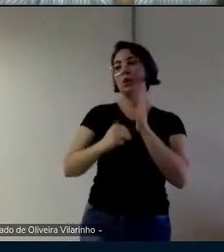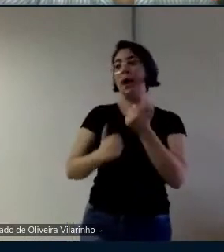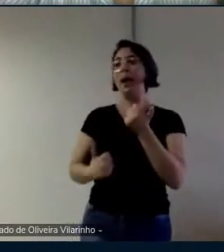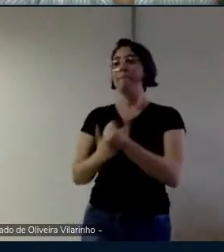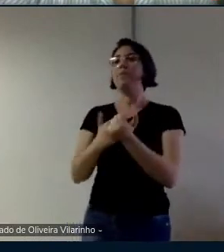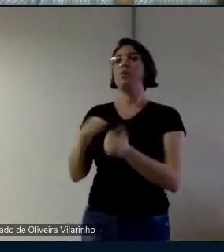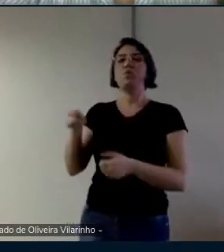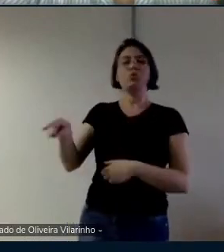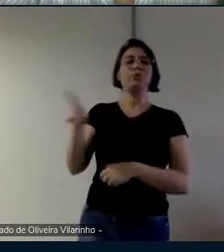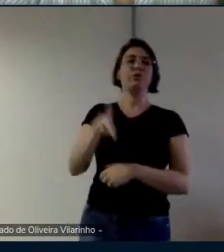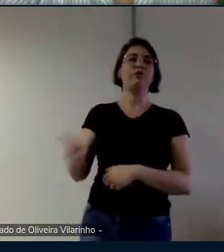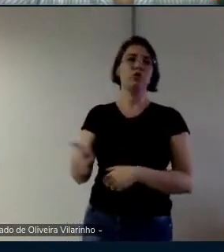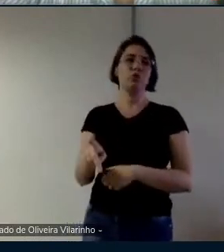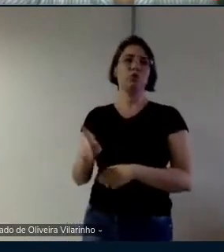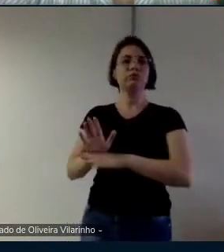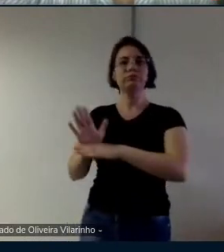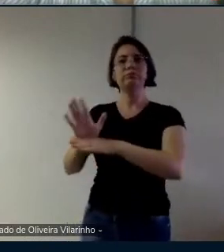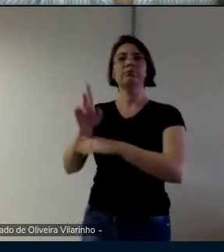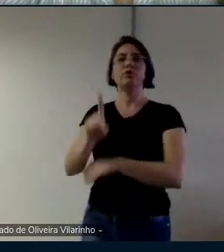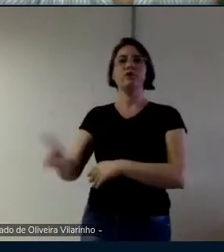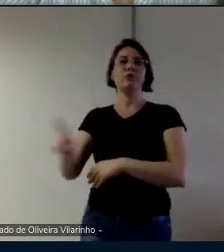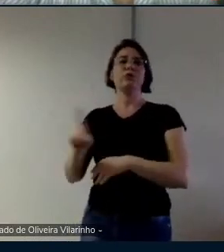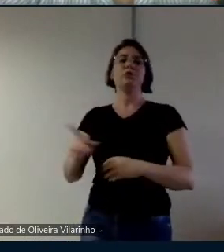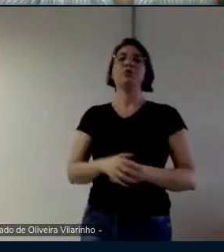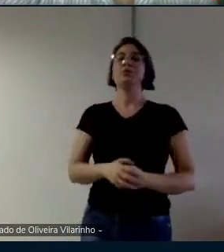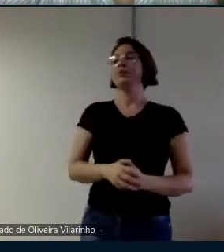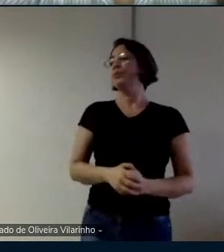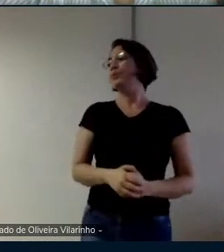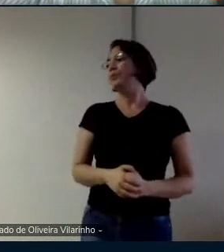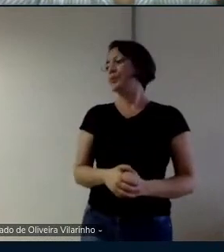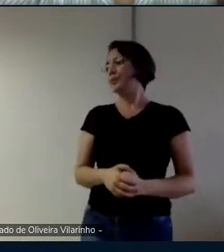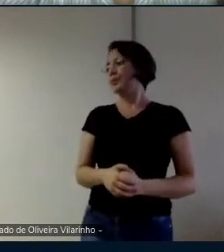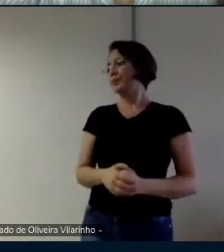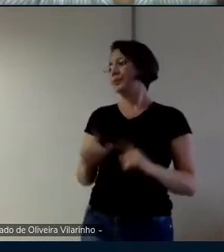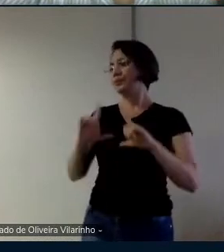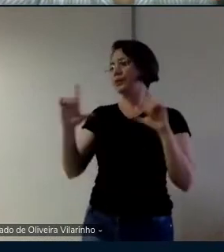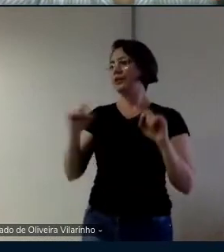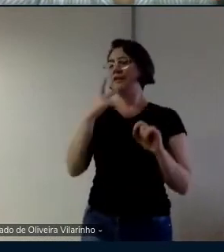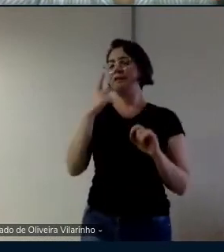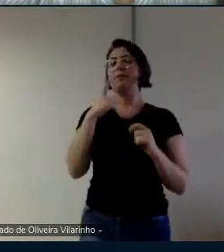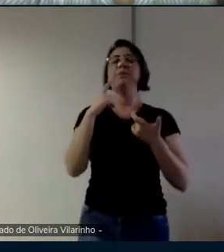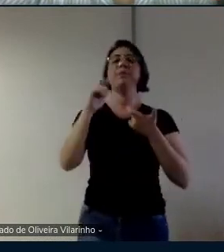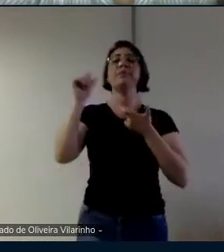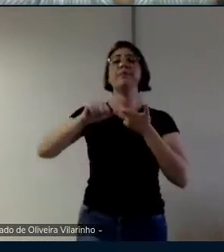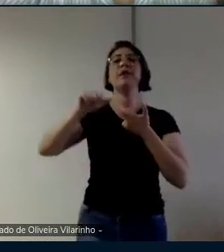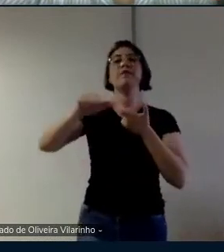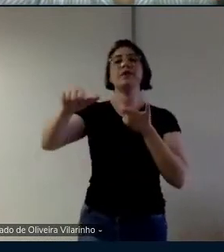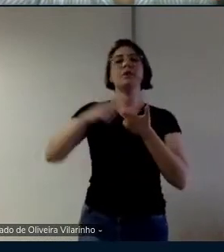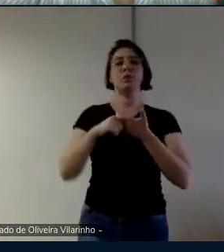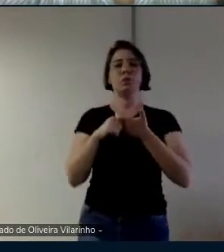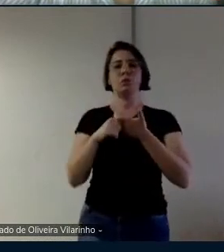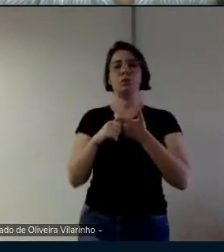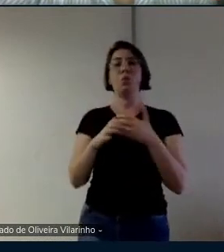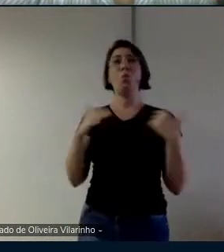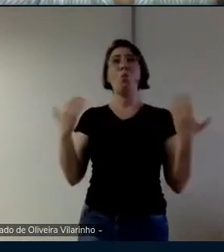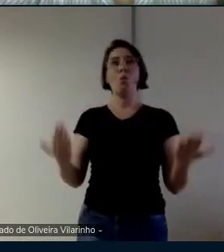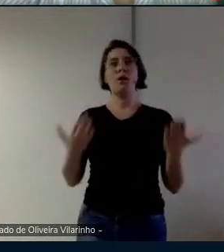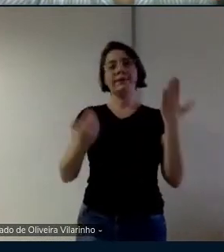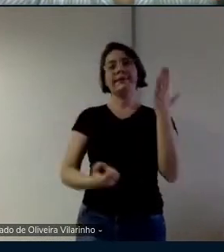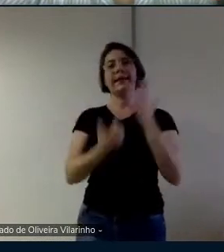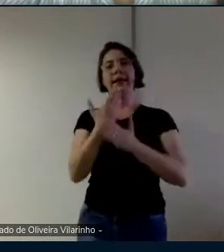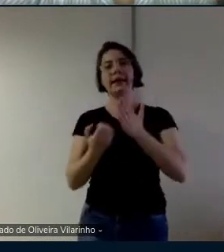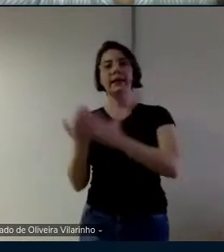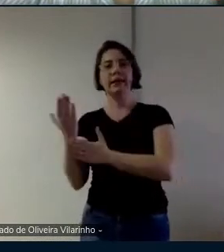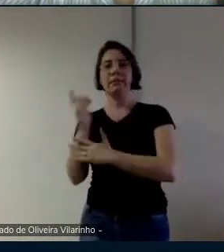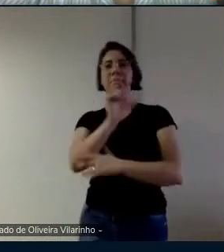isso aqui bom você fala assim derivação quando criamos palavras novas